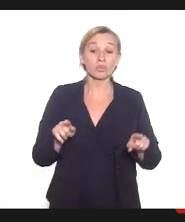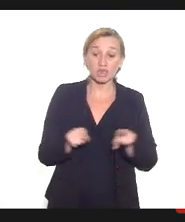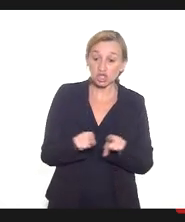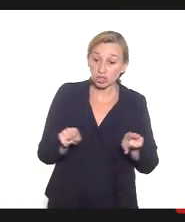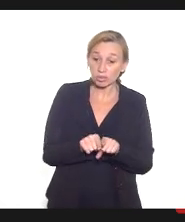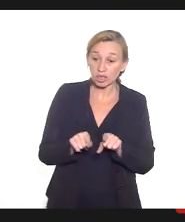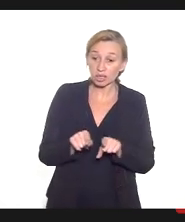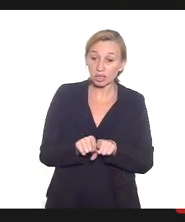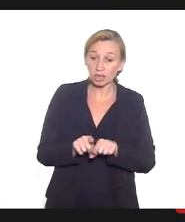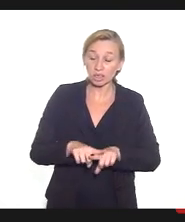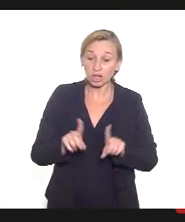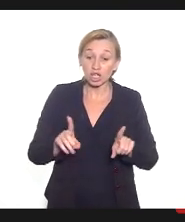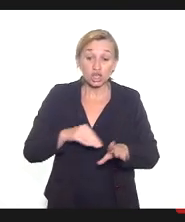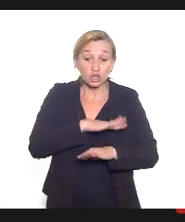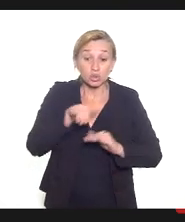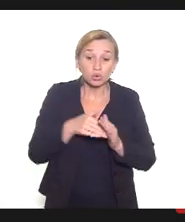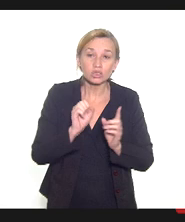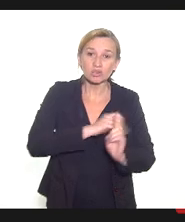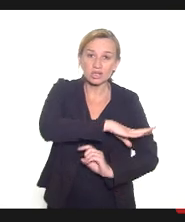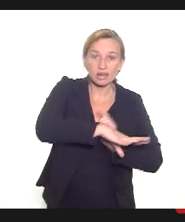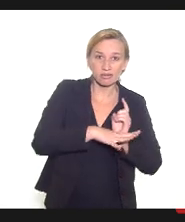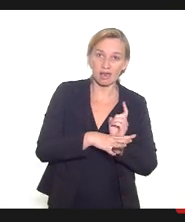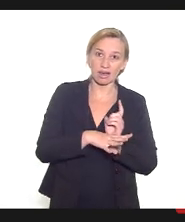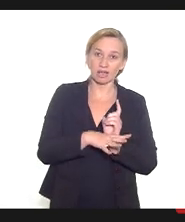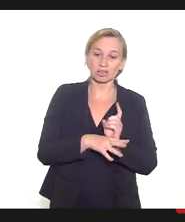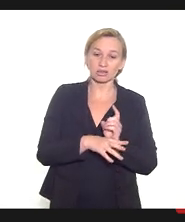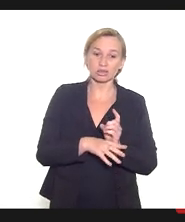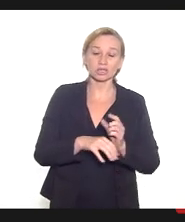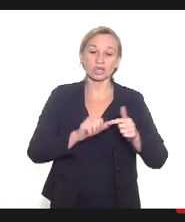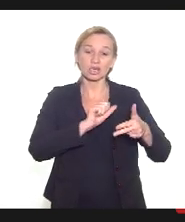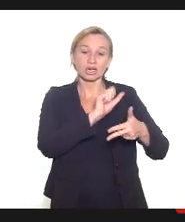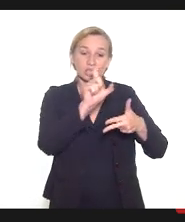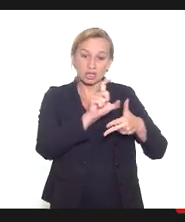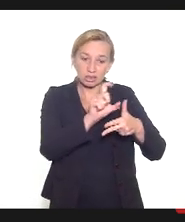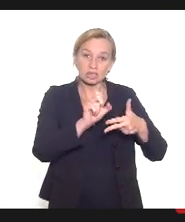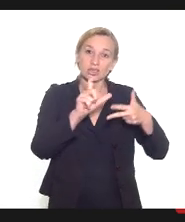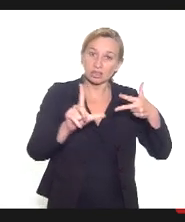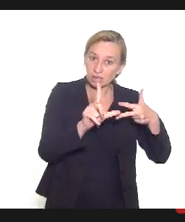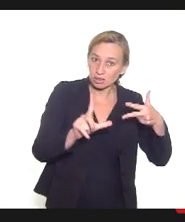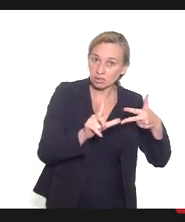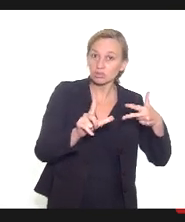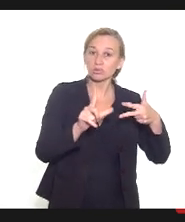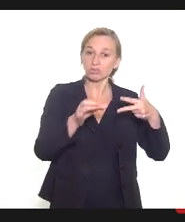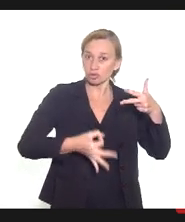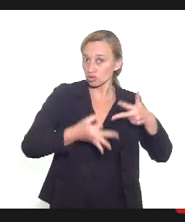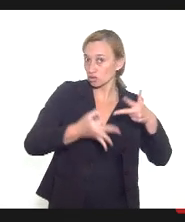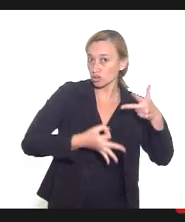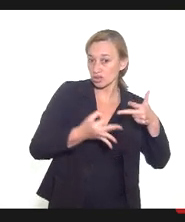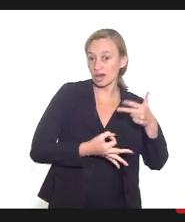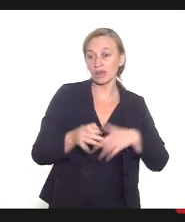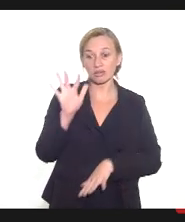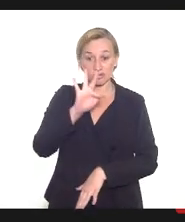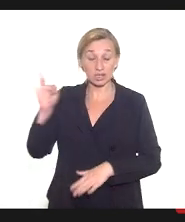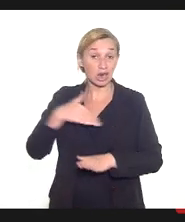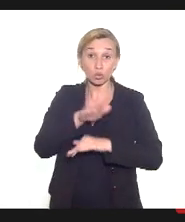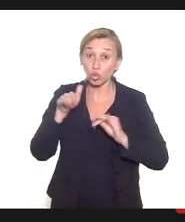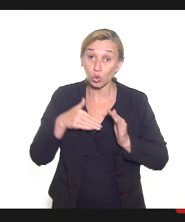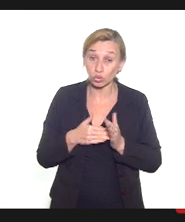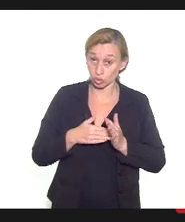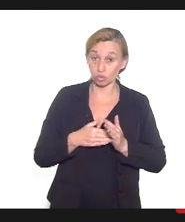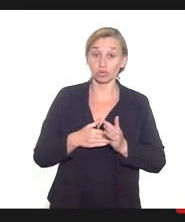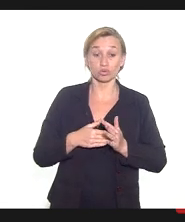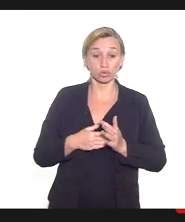toda a sociedade civil, dos legisladores, do poder público, de todo mundo